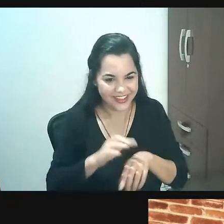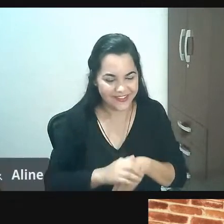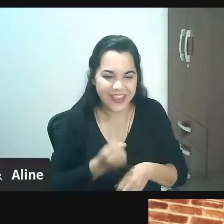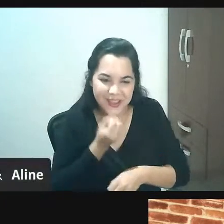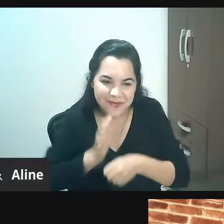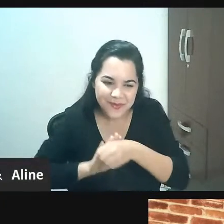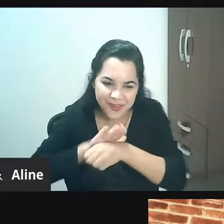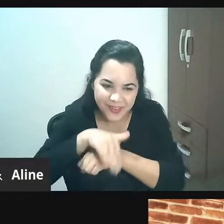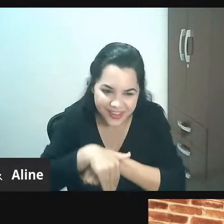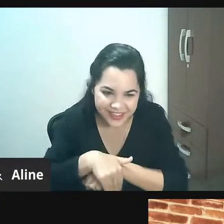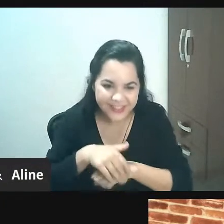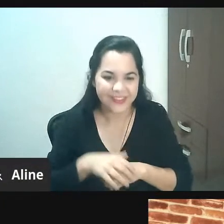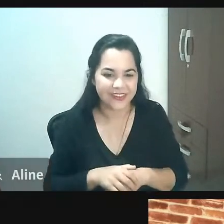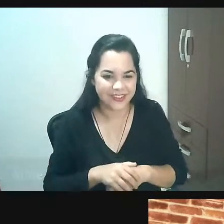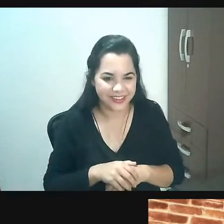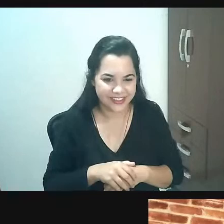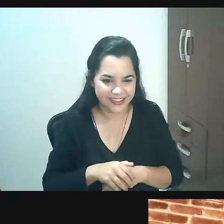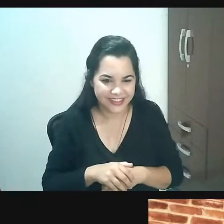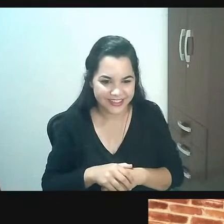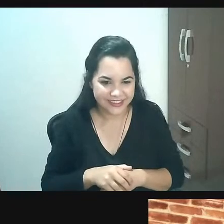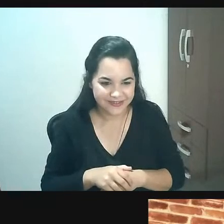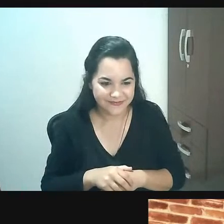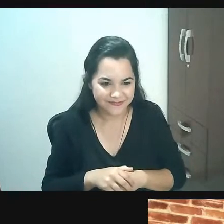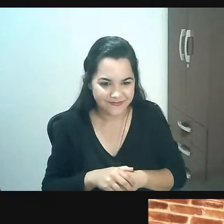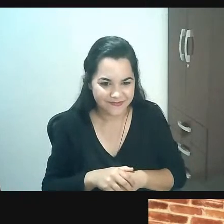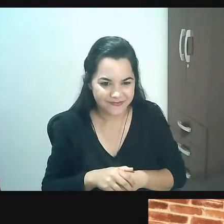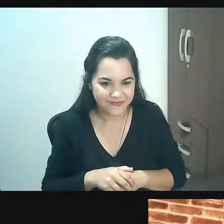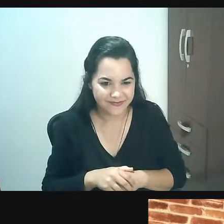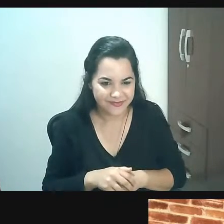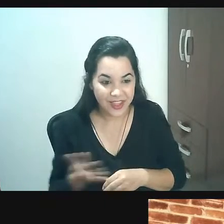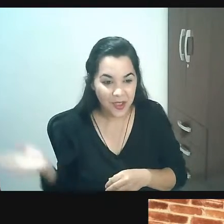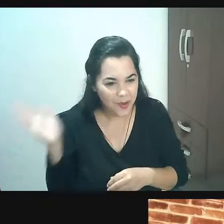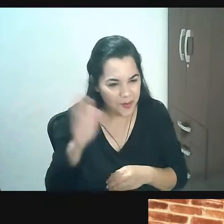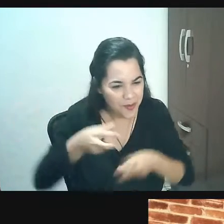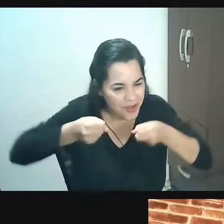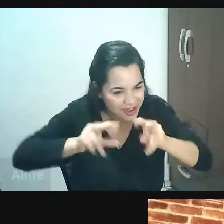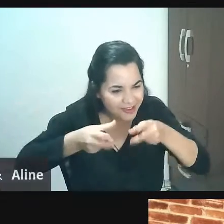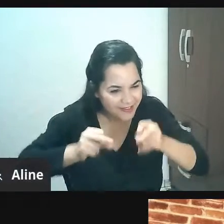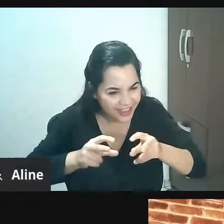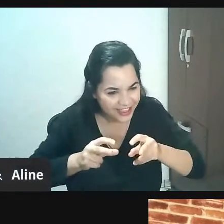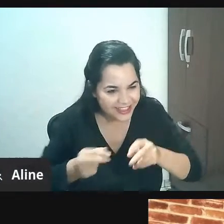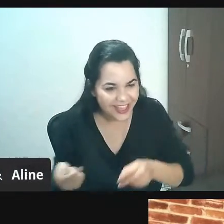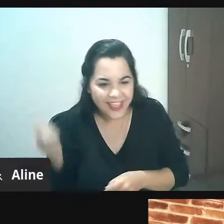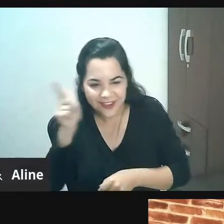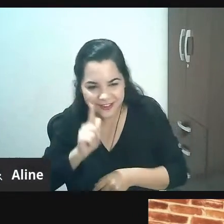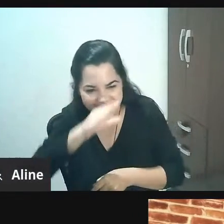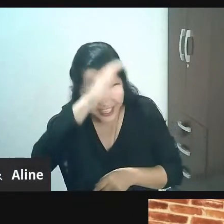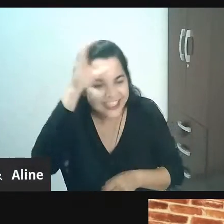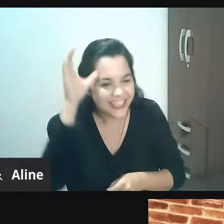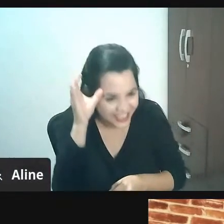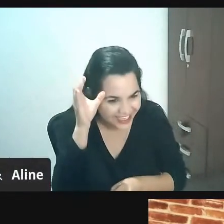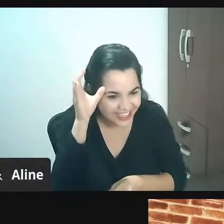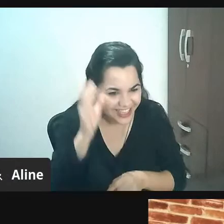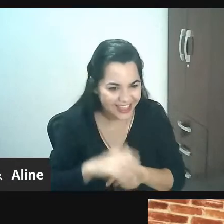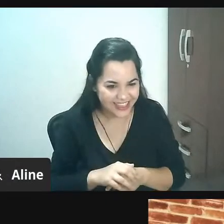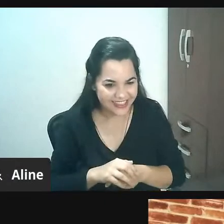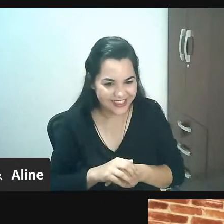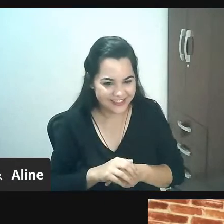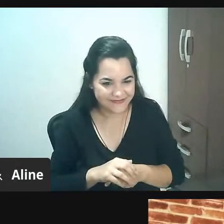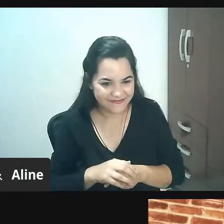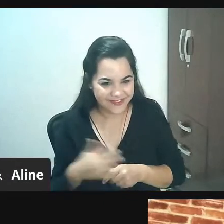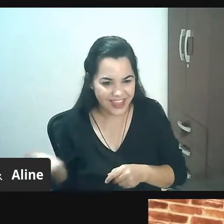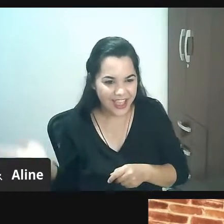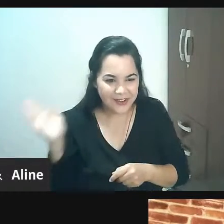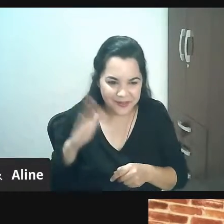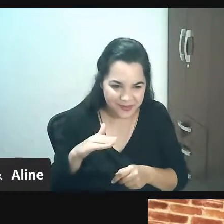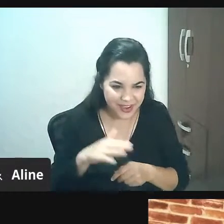noite então deixa uma mensagem para o pessoal bora vender bora encantar clientes aqui a mensagem é vamos que vamos a venda não